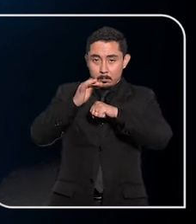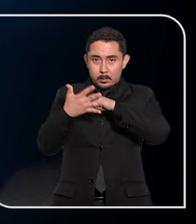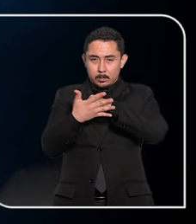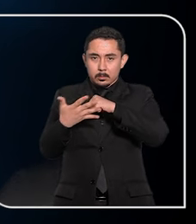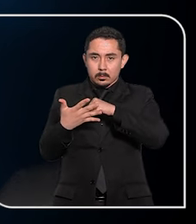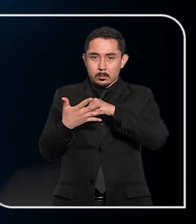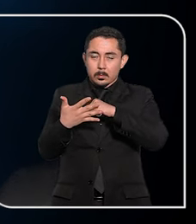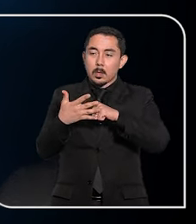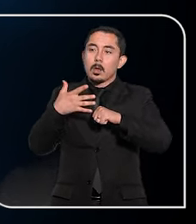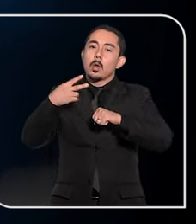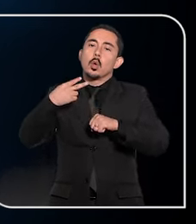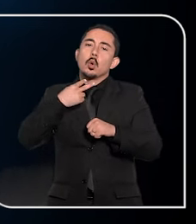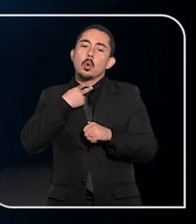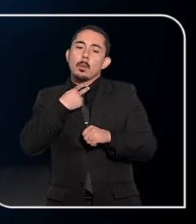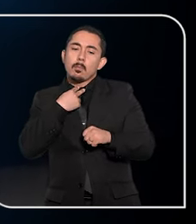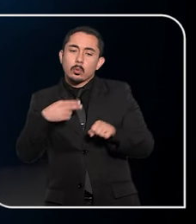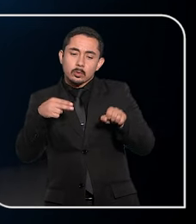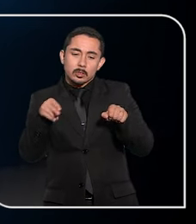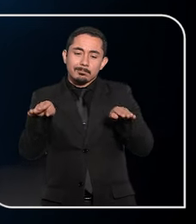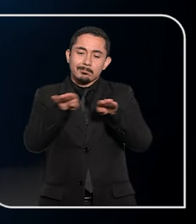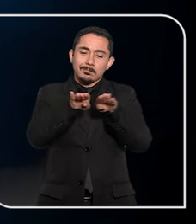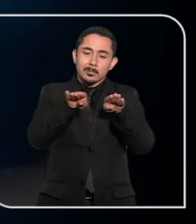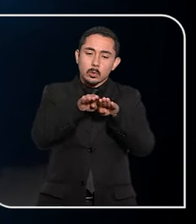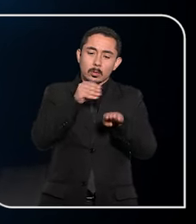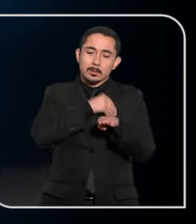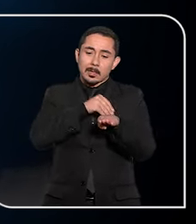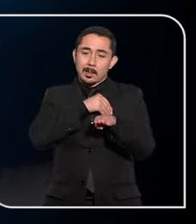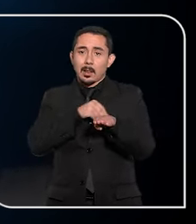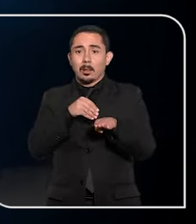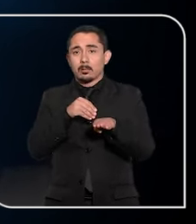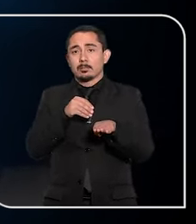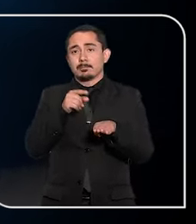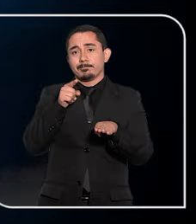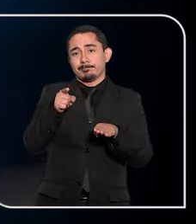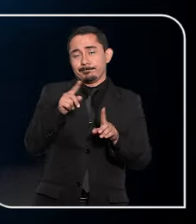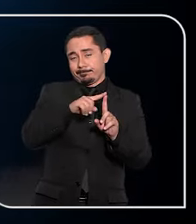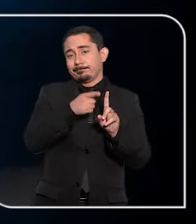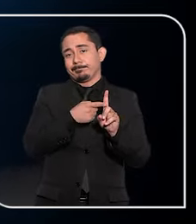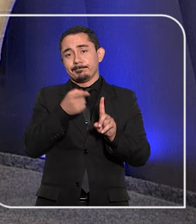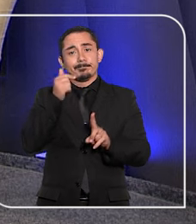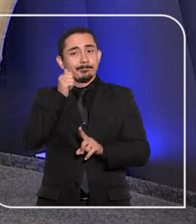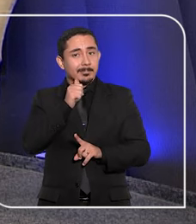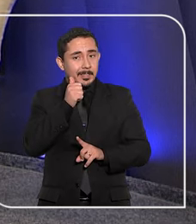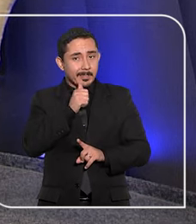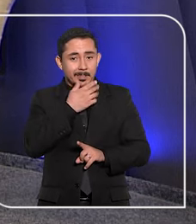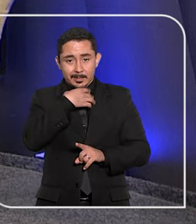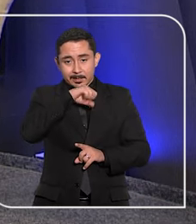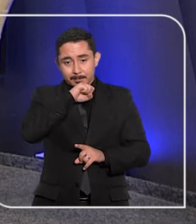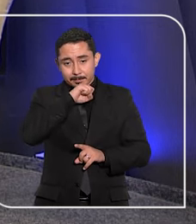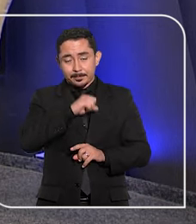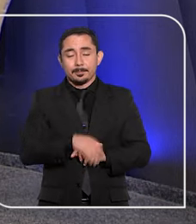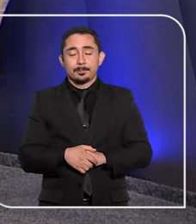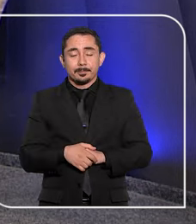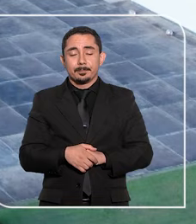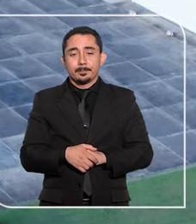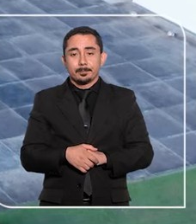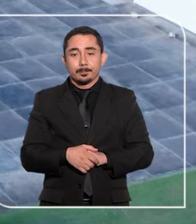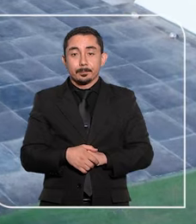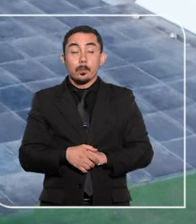pandemia da Covid-19 não podem ser equiparados ao salário maternidade. Vamos conferir a reportagem.